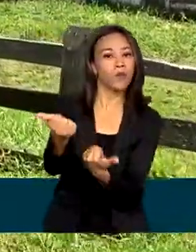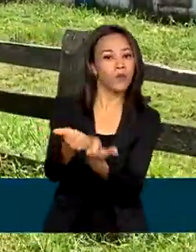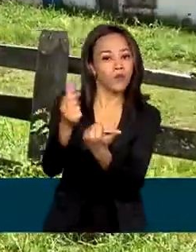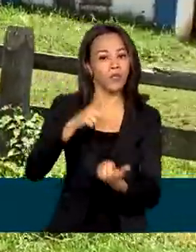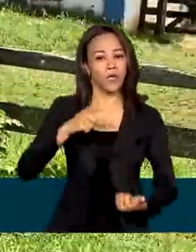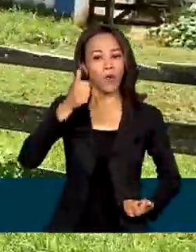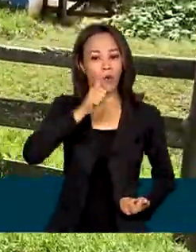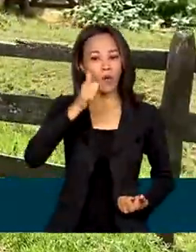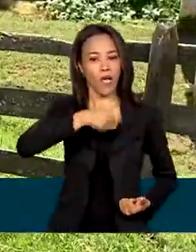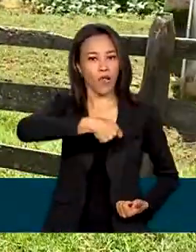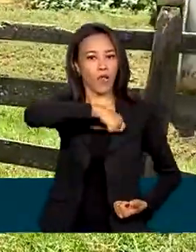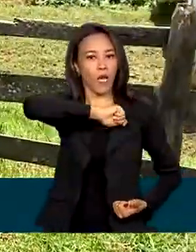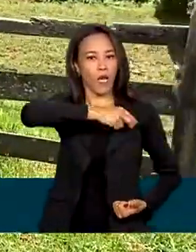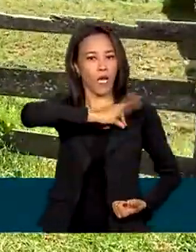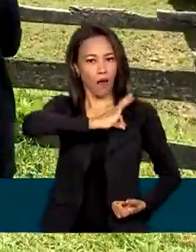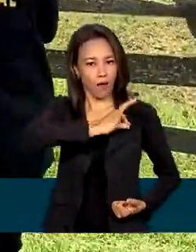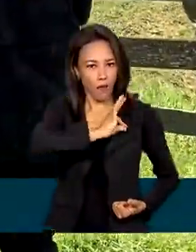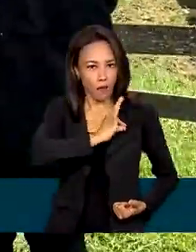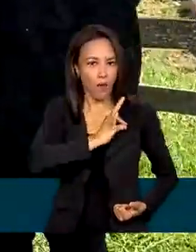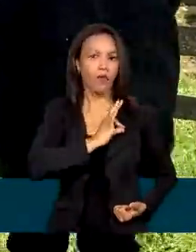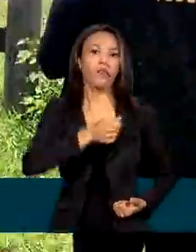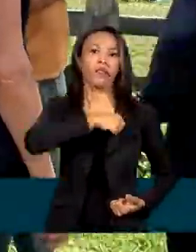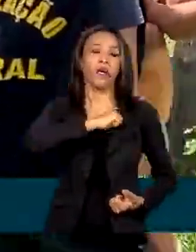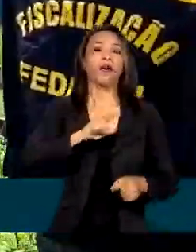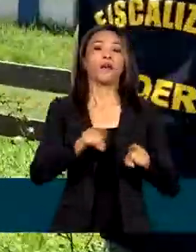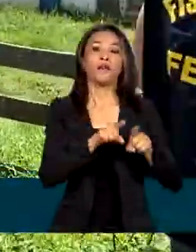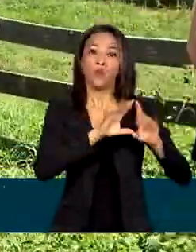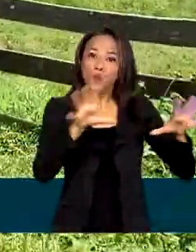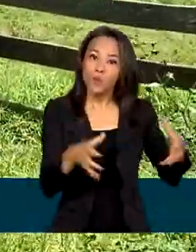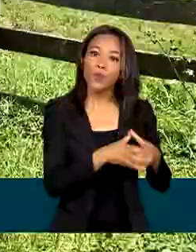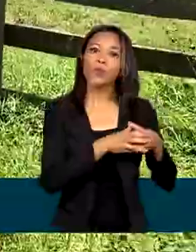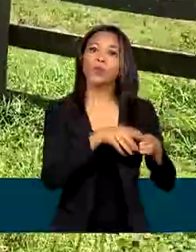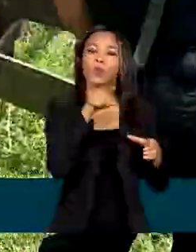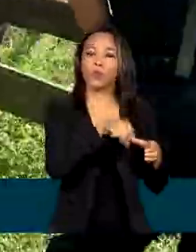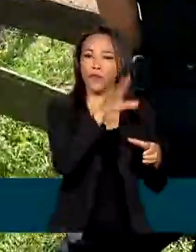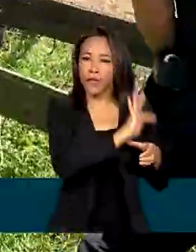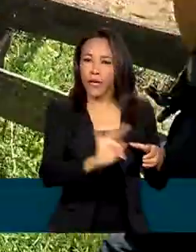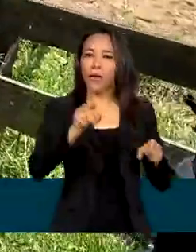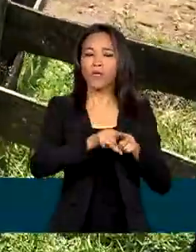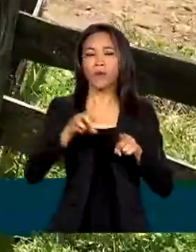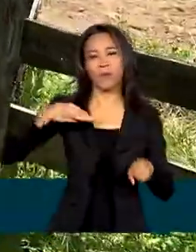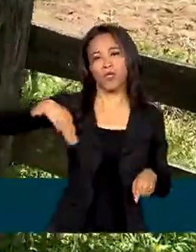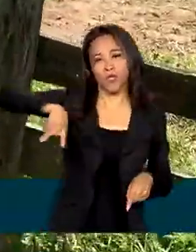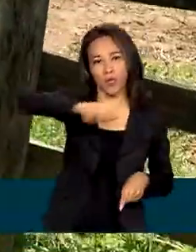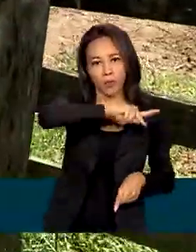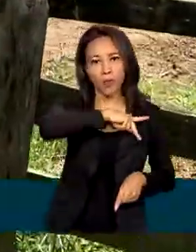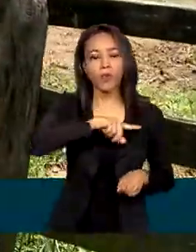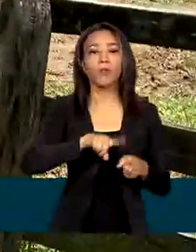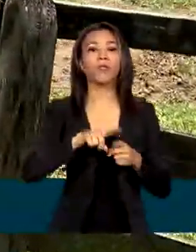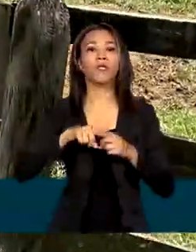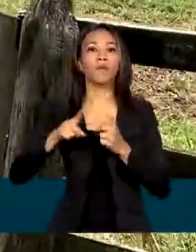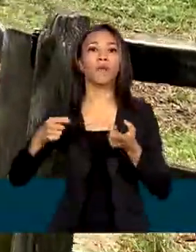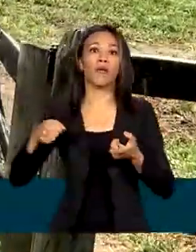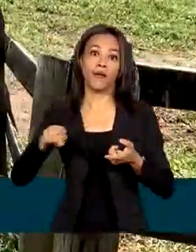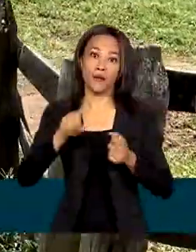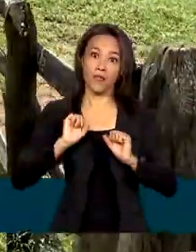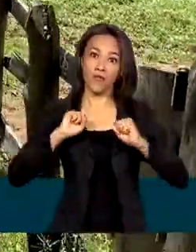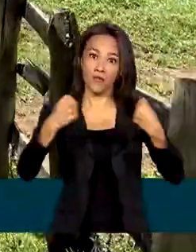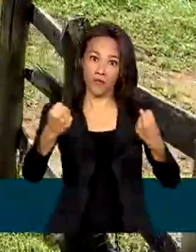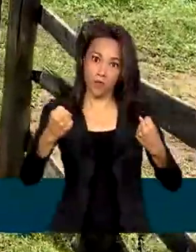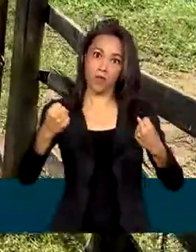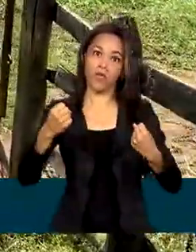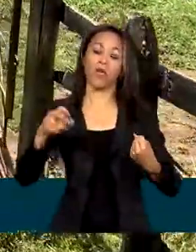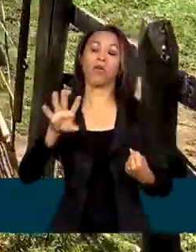uma delegada, agentes da Polícia Federal e membros do Ministério Público do Trabalho e da Defensoria Pública da União